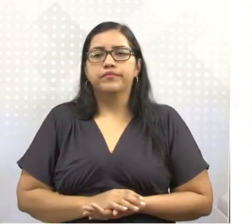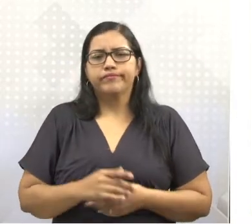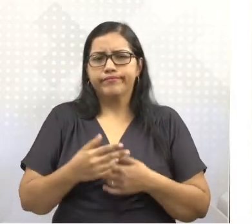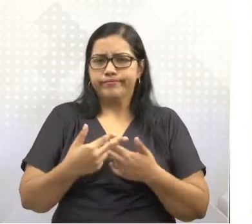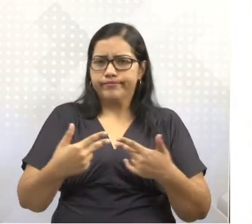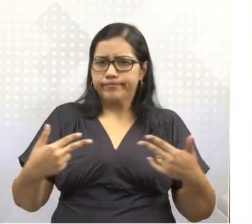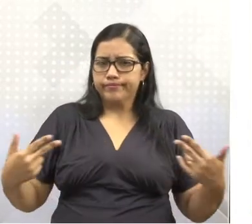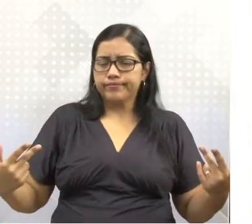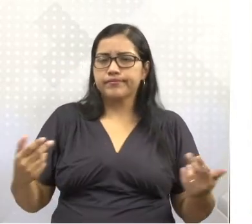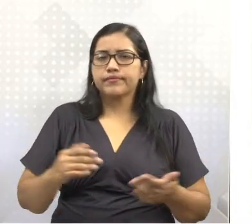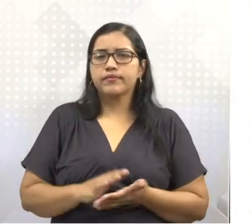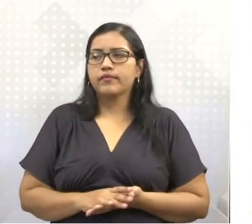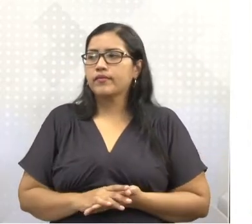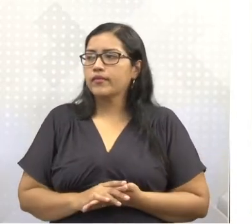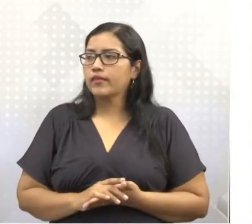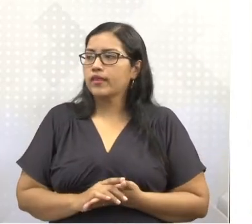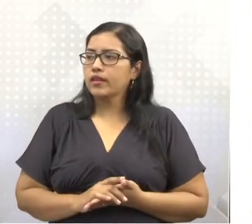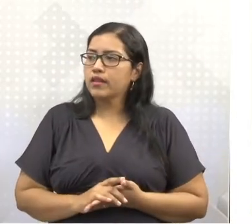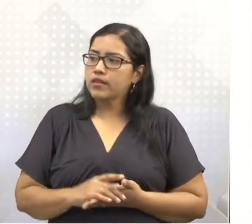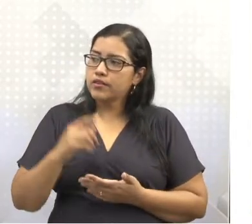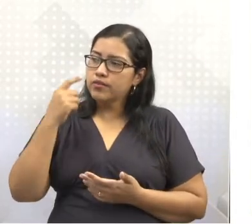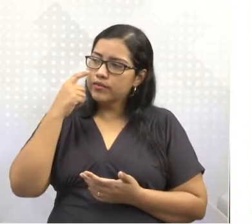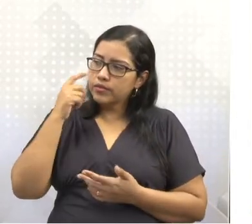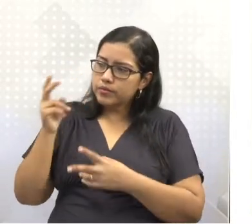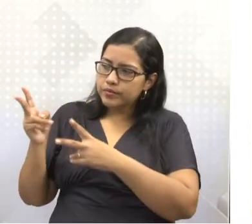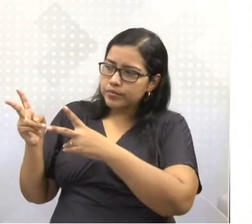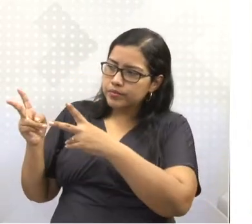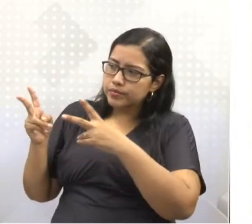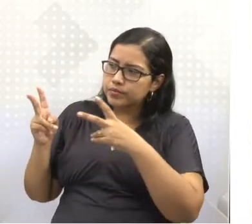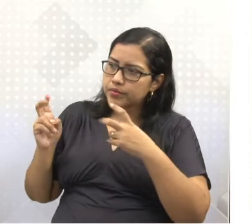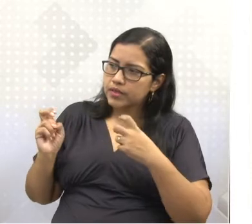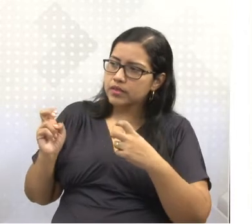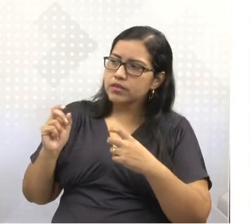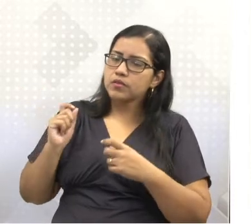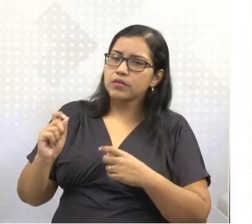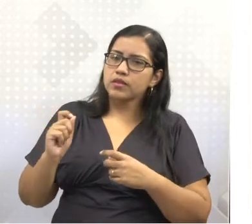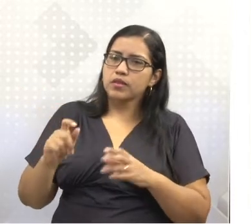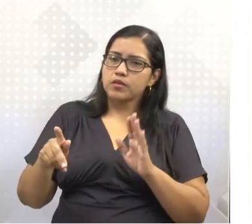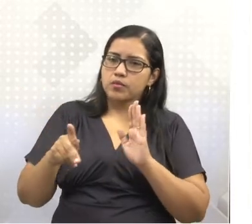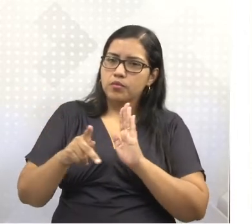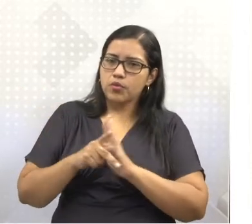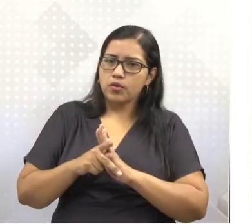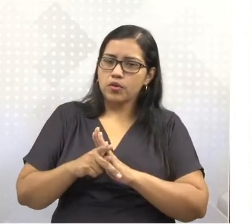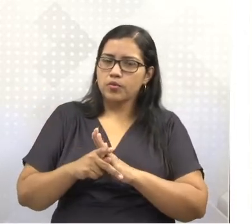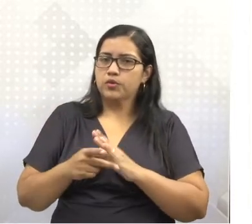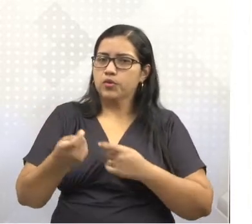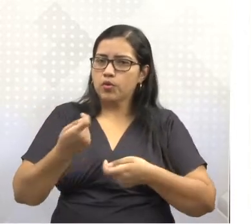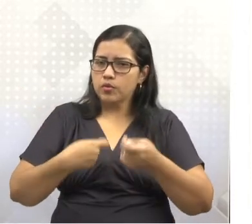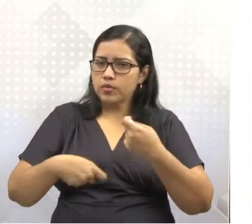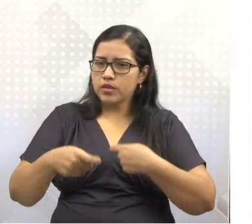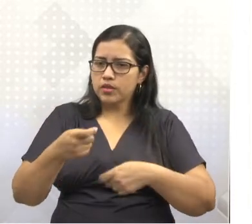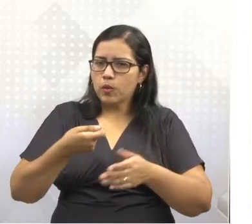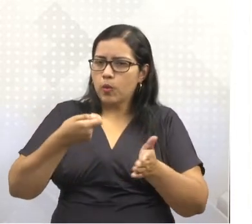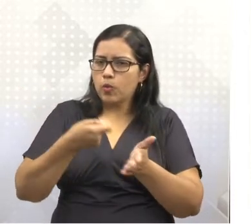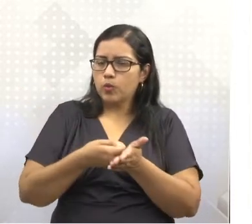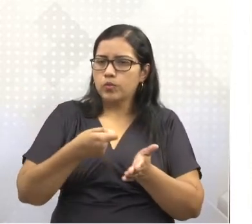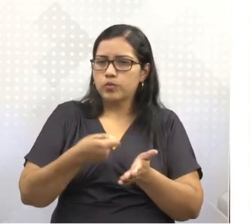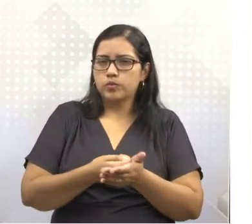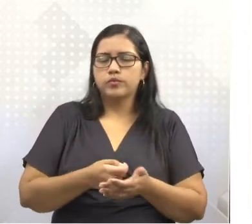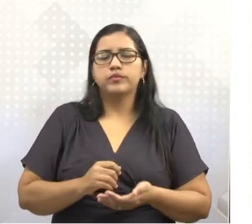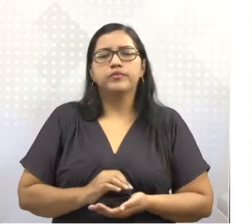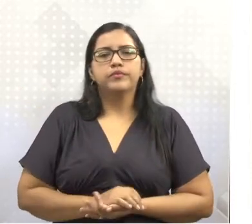nesta perspectiva aqui, nós vamos ver a questão da cultura comercial intensiva, incluindo o Mediterrâneo.